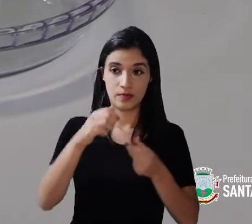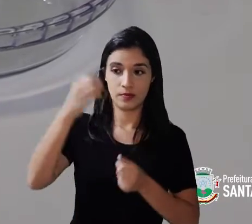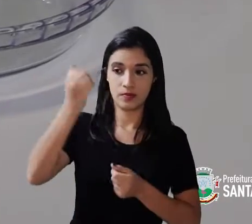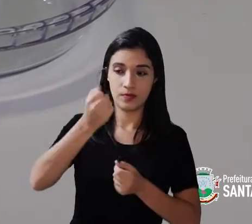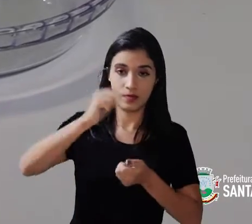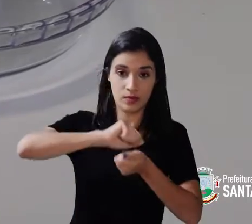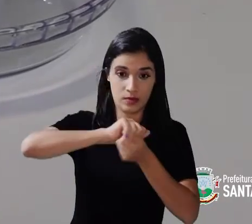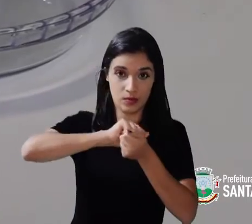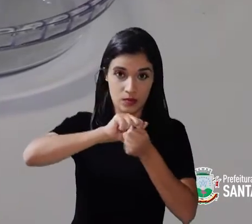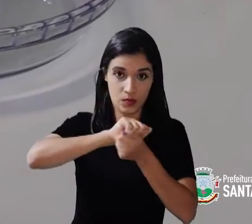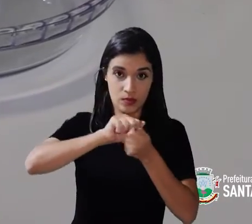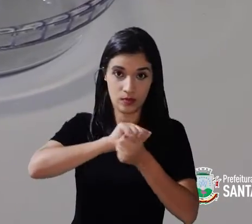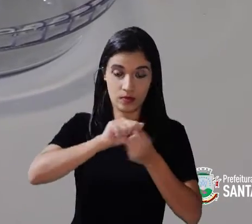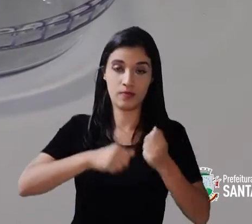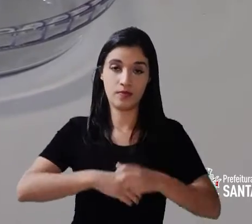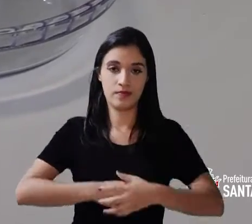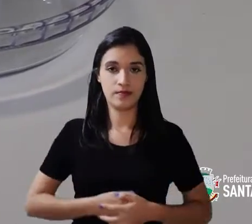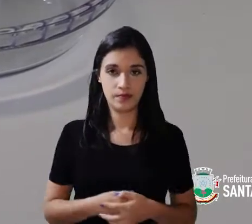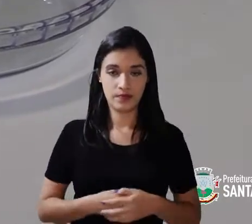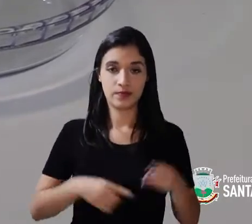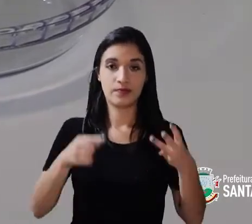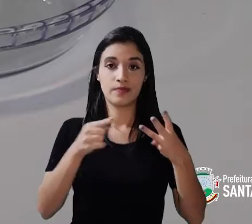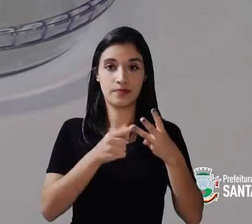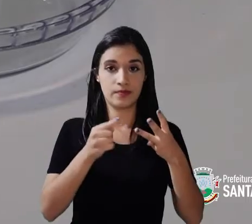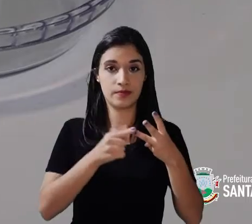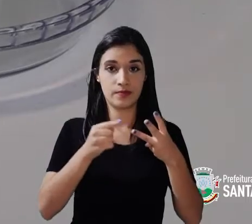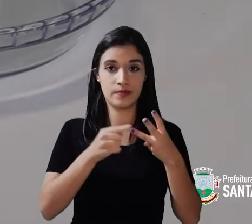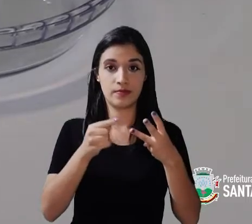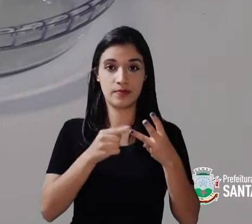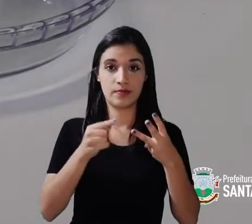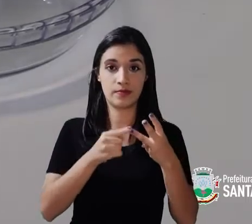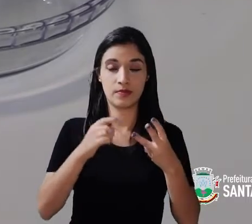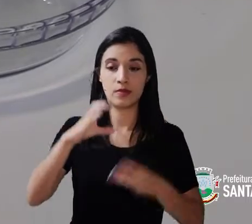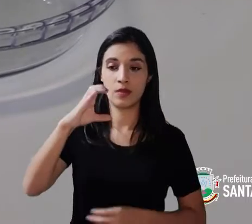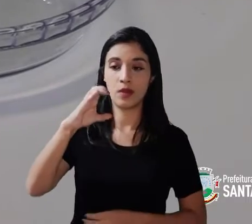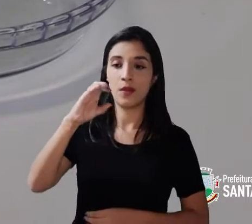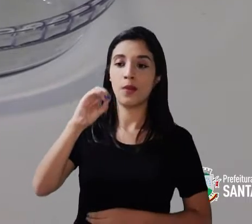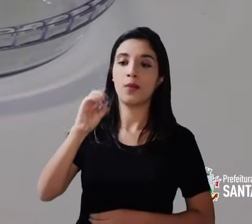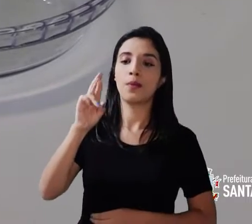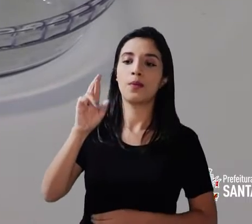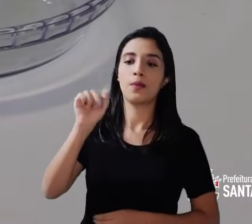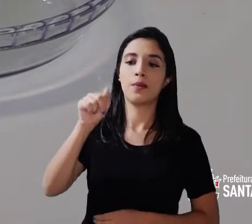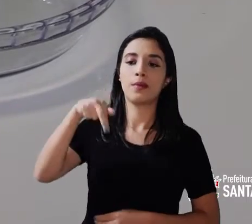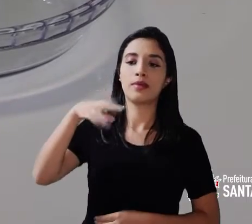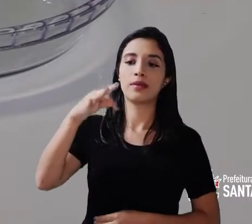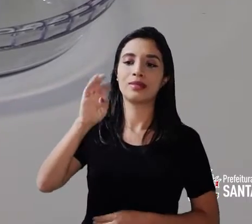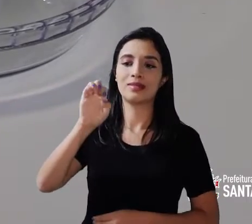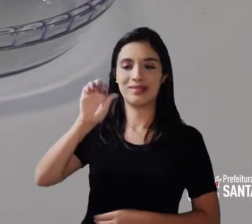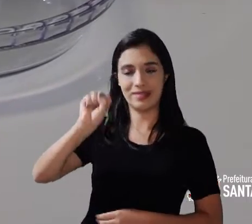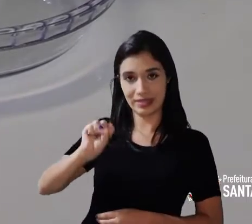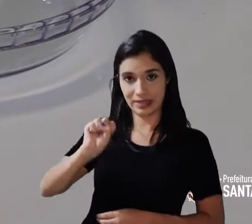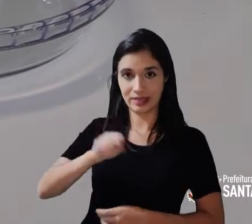detergente líquido e corantes.